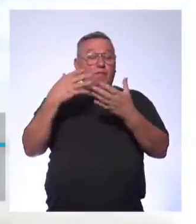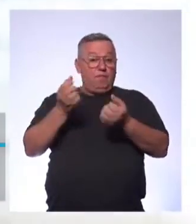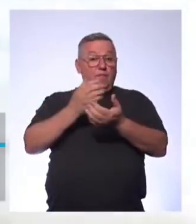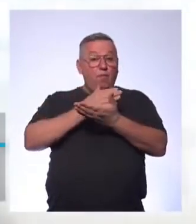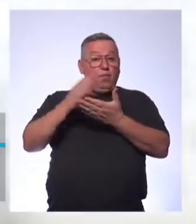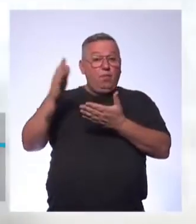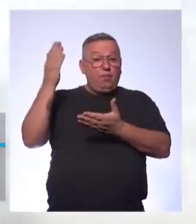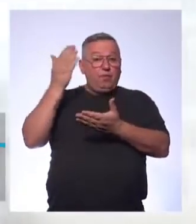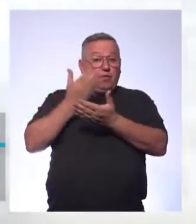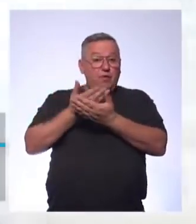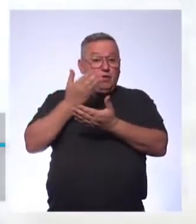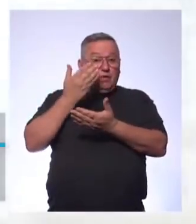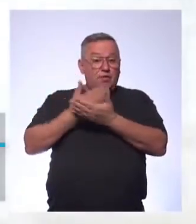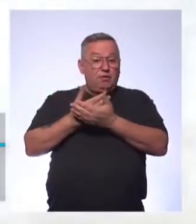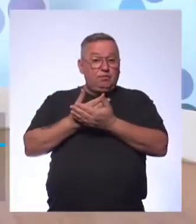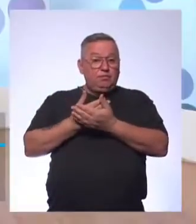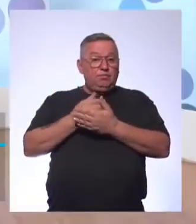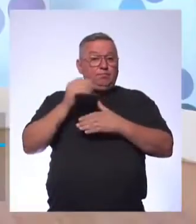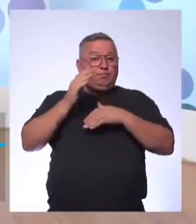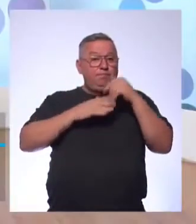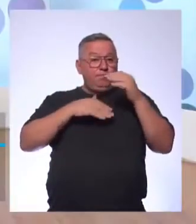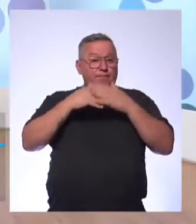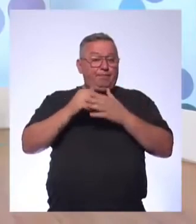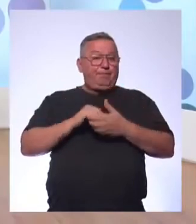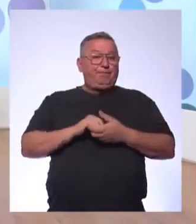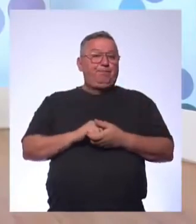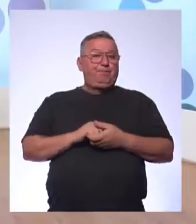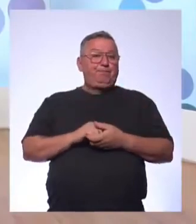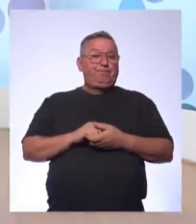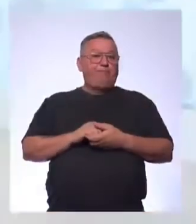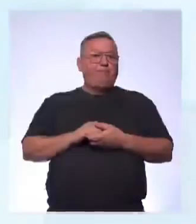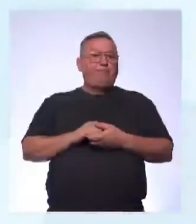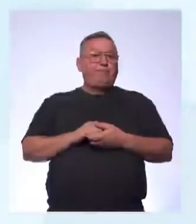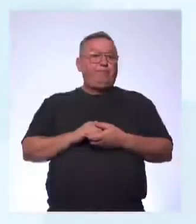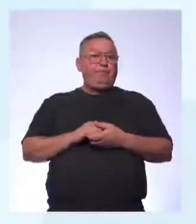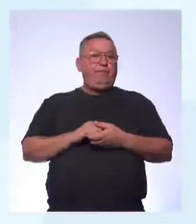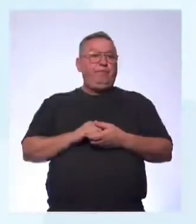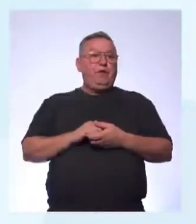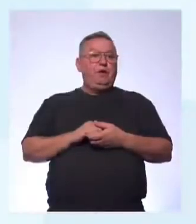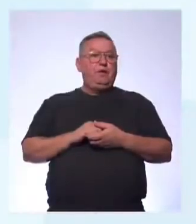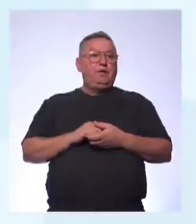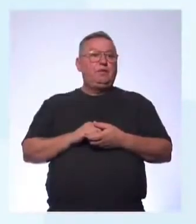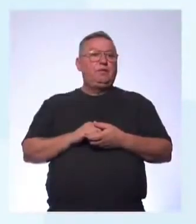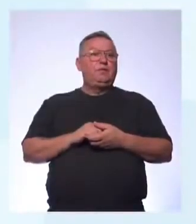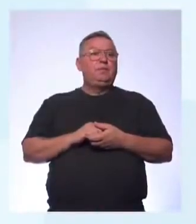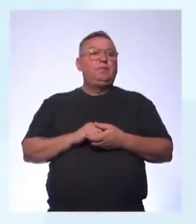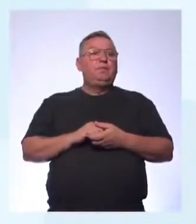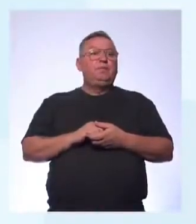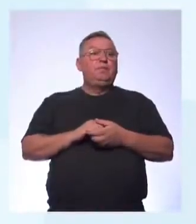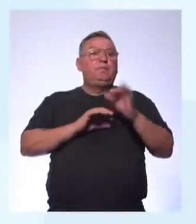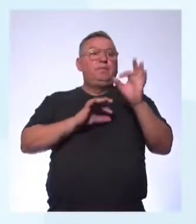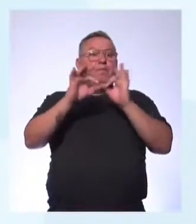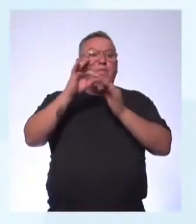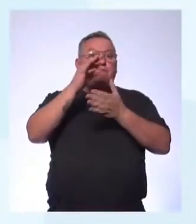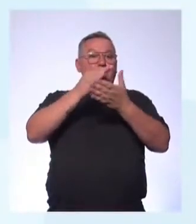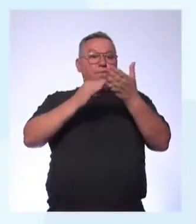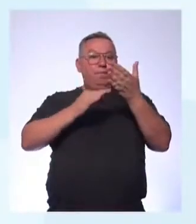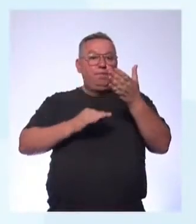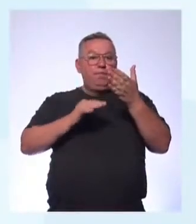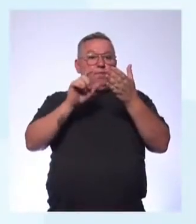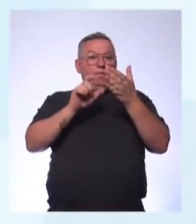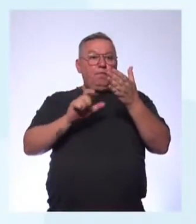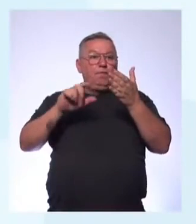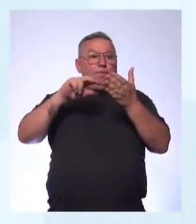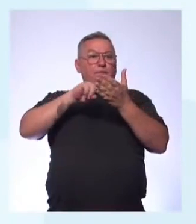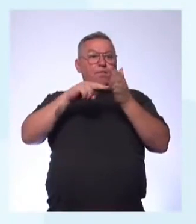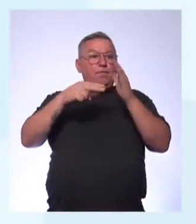a nossa aula Você lê as habilidades, por favor? For sure Vamos lá Ability 13 Organizar texto em